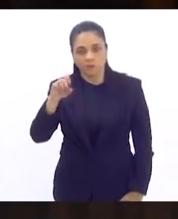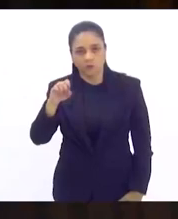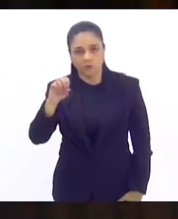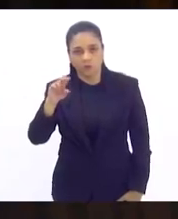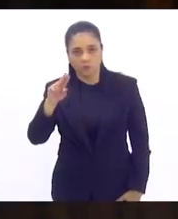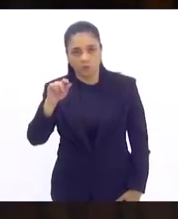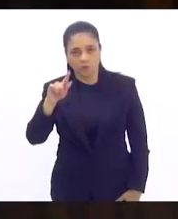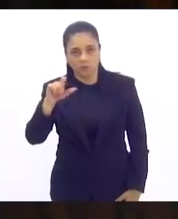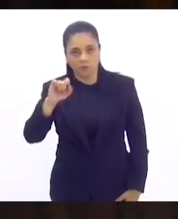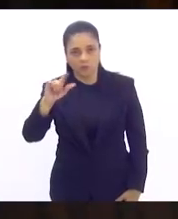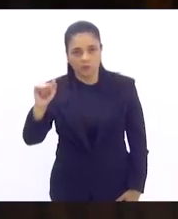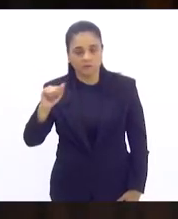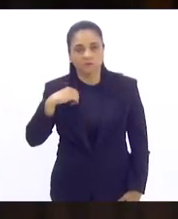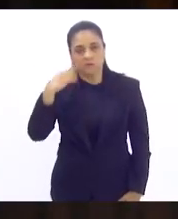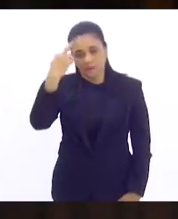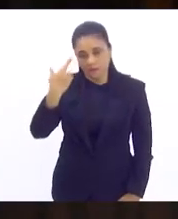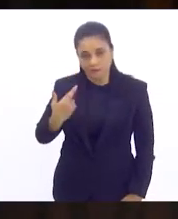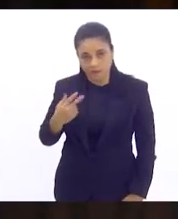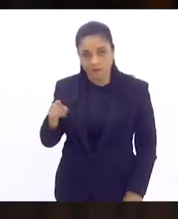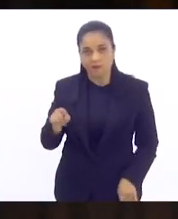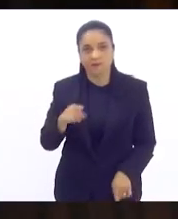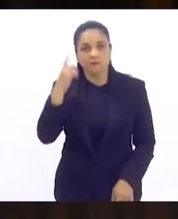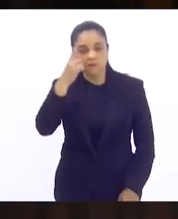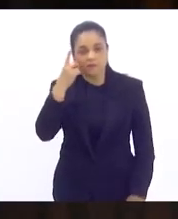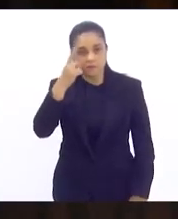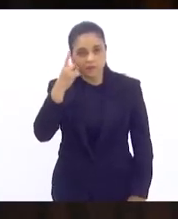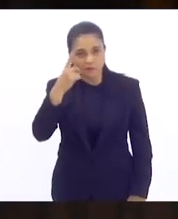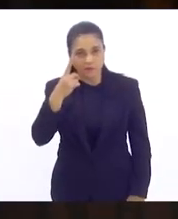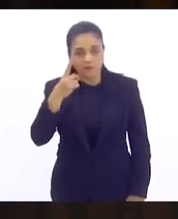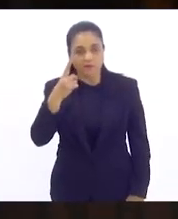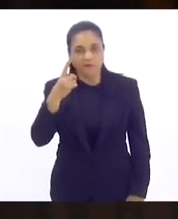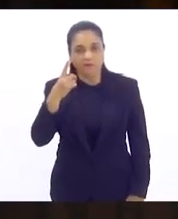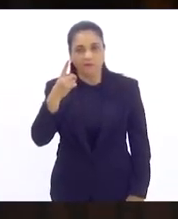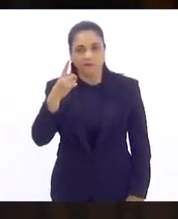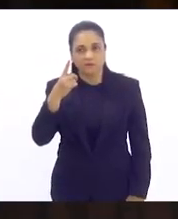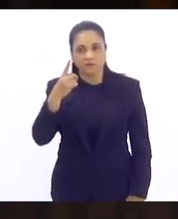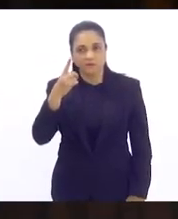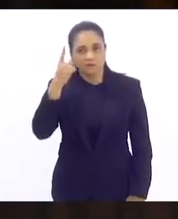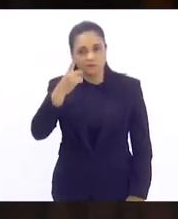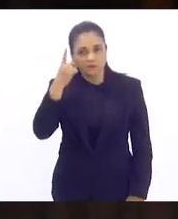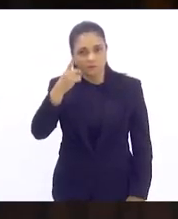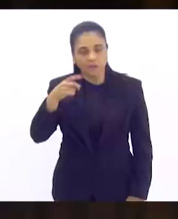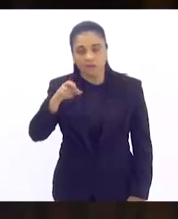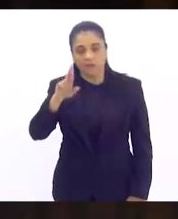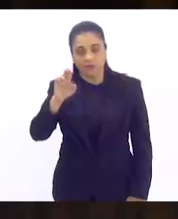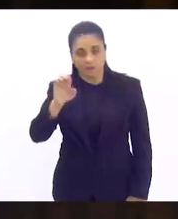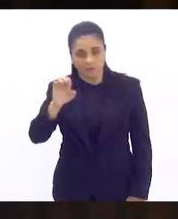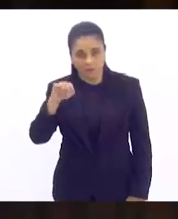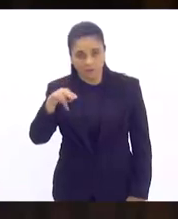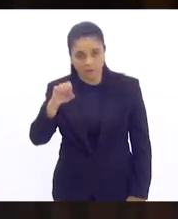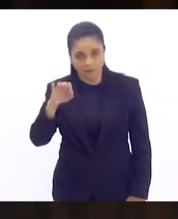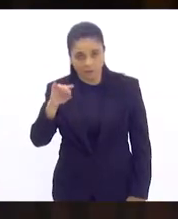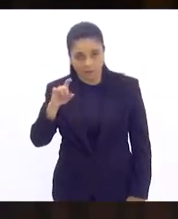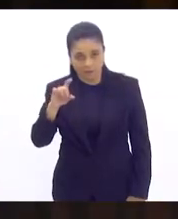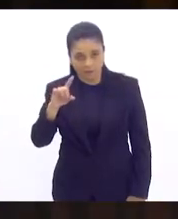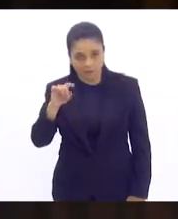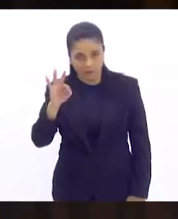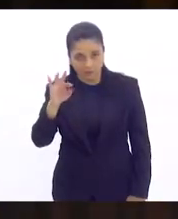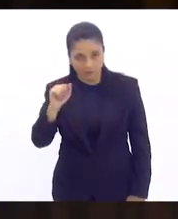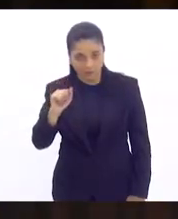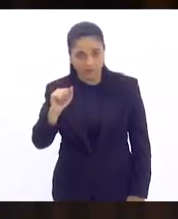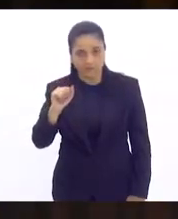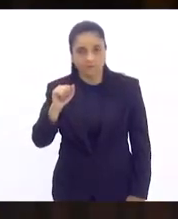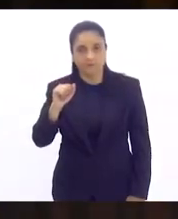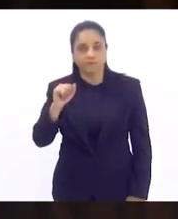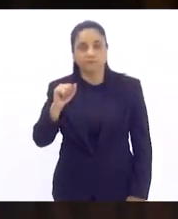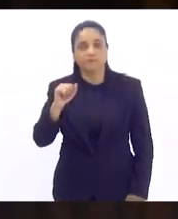Souza, deputado Renato Miranda, deputado Arthur Mom... deputada Renata Souza. presente vai